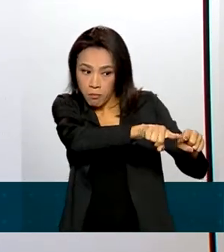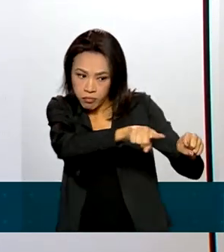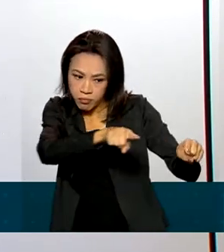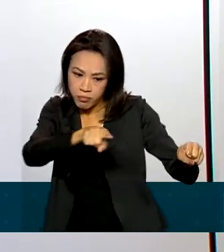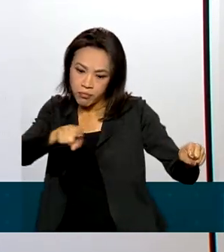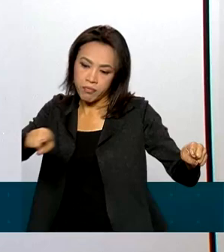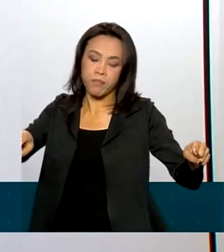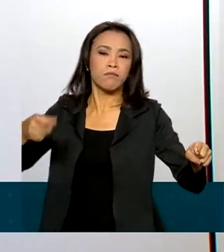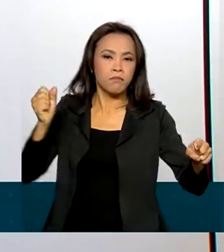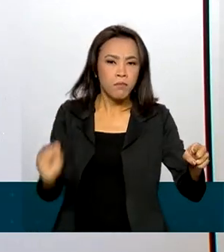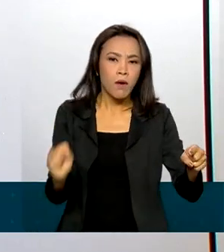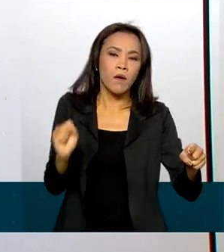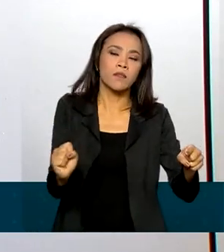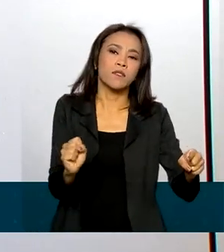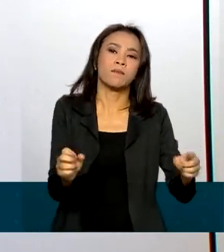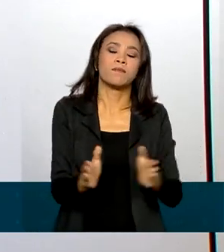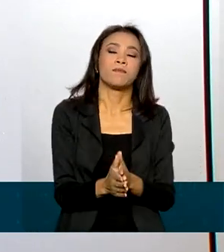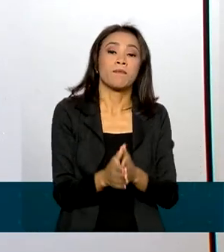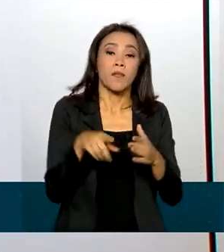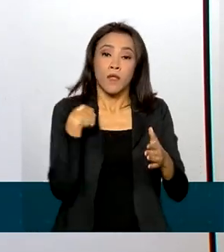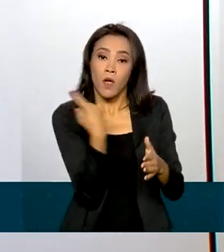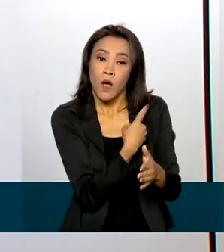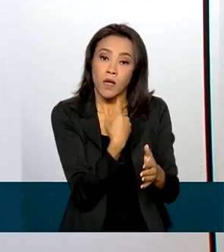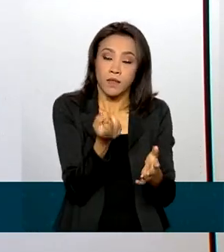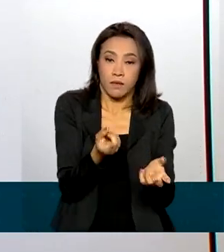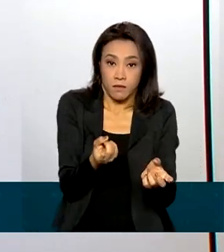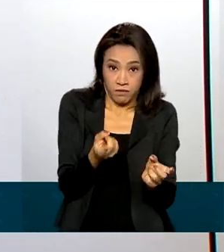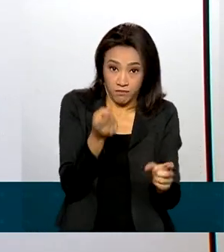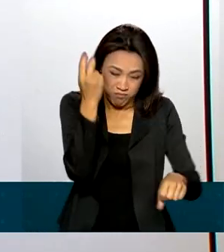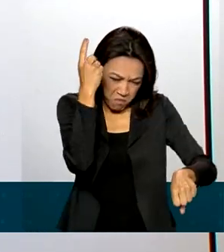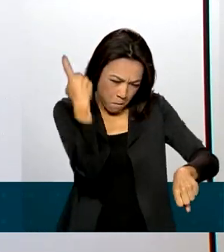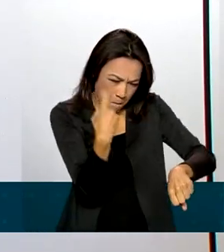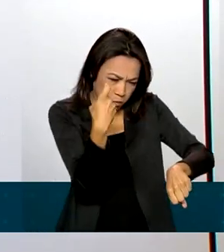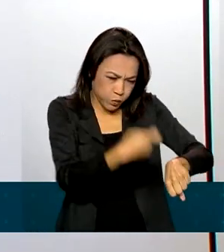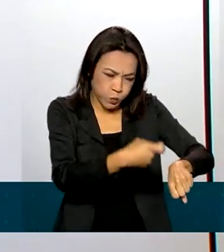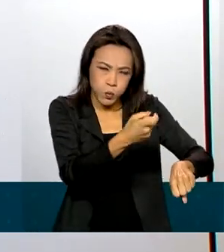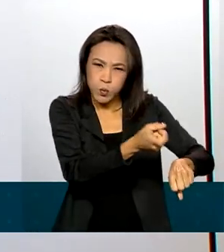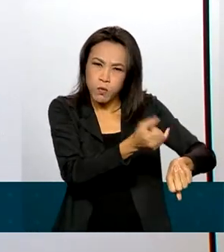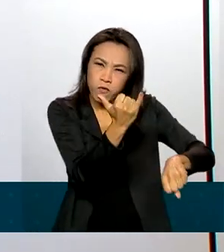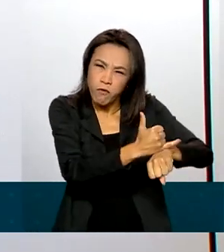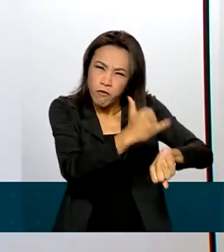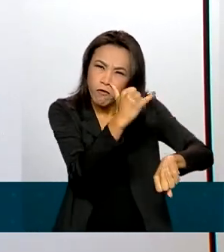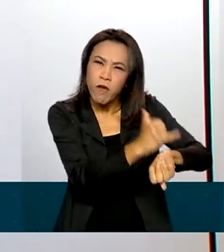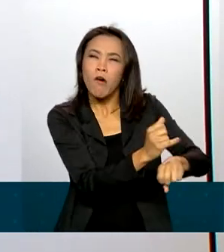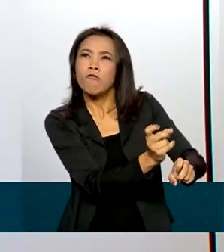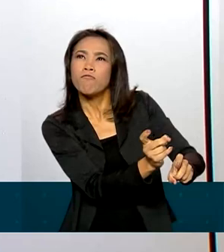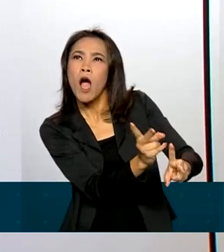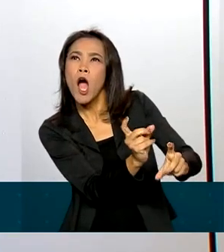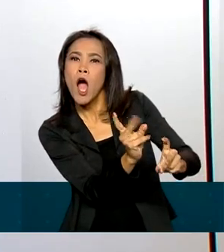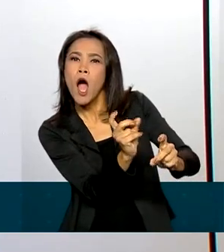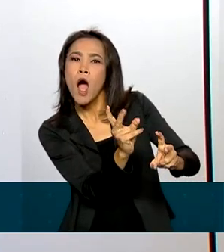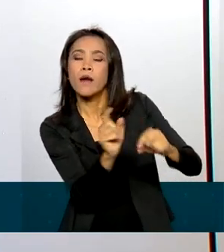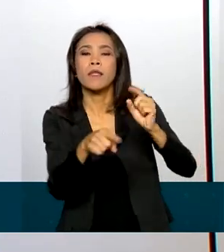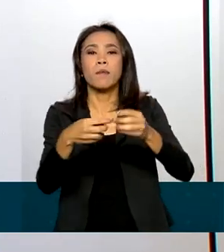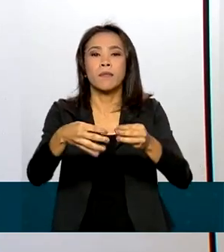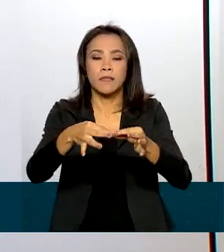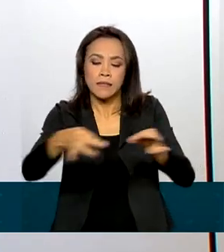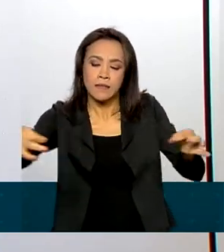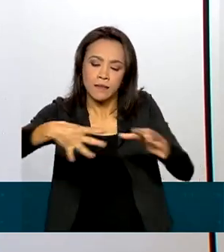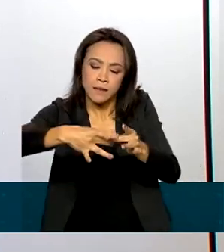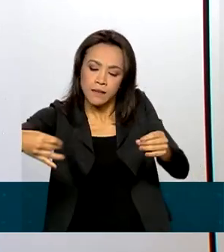Às vezes, nós exportamos o mineral bruto e importamos, às vezes, a liga, o metal.